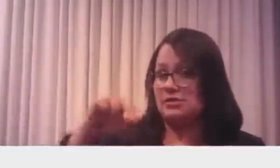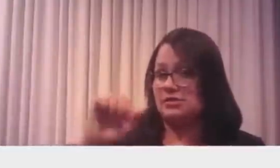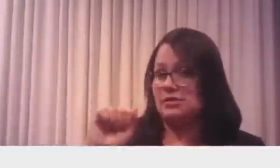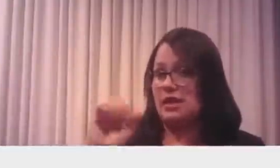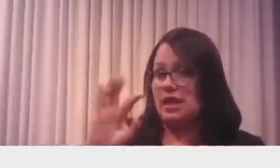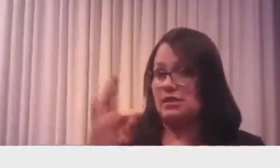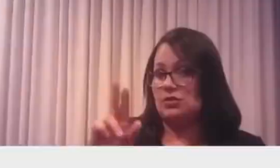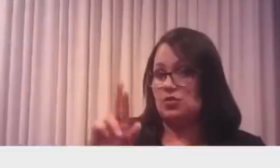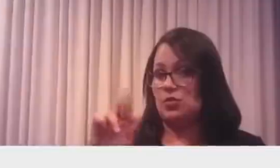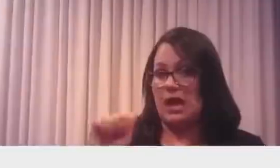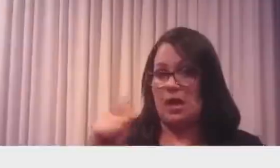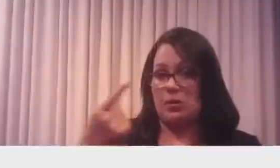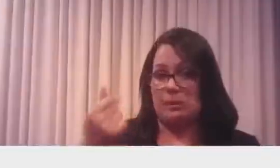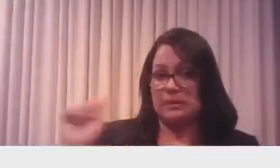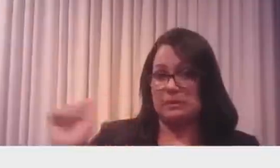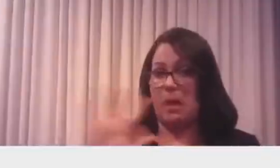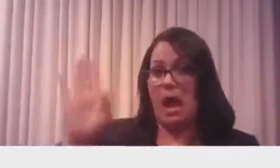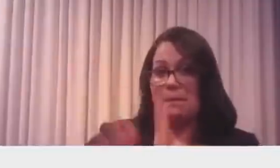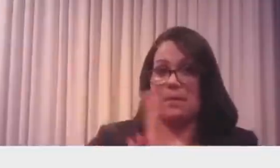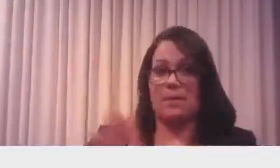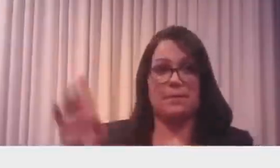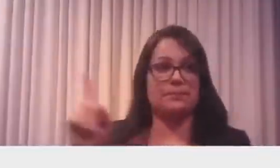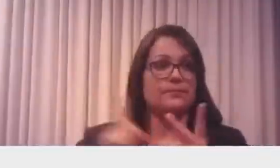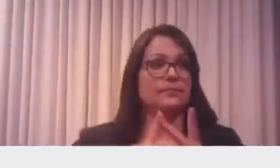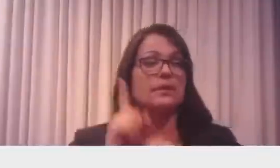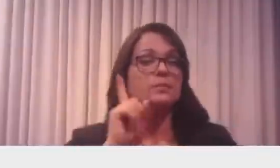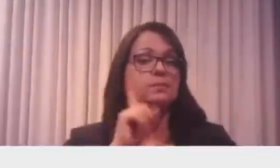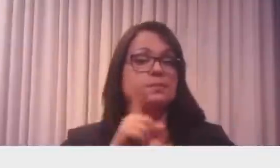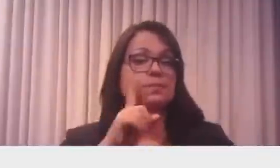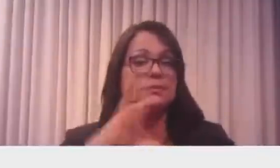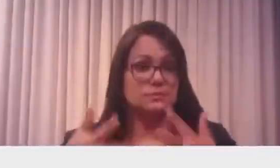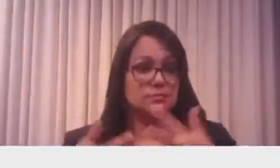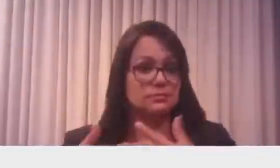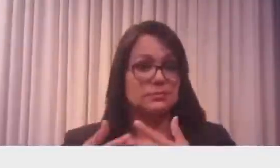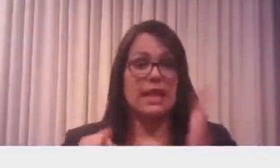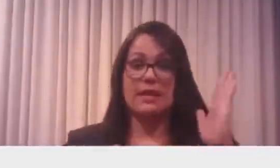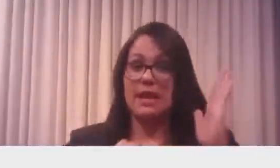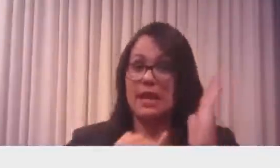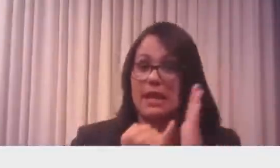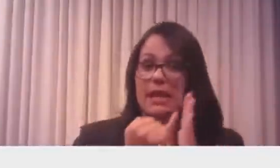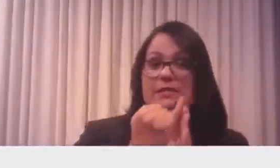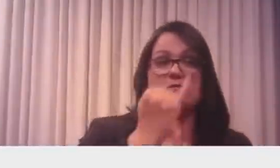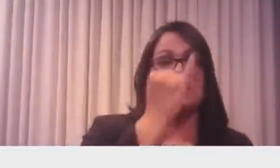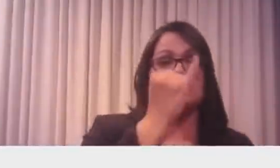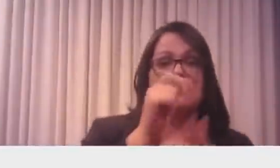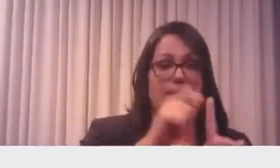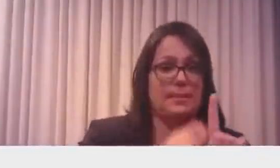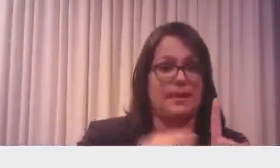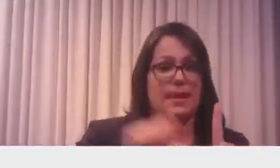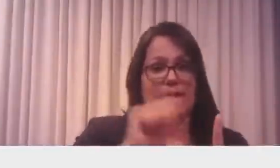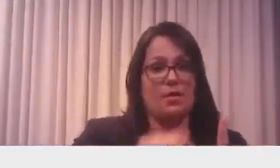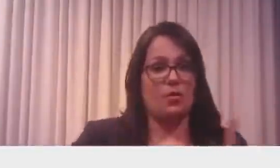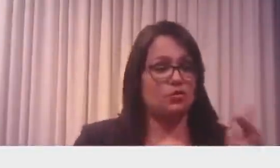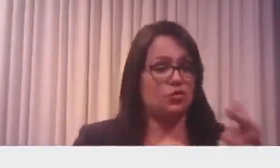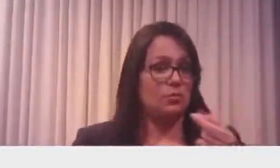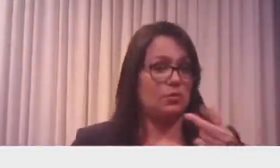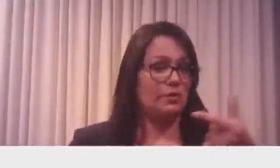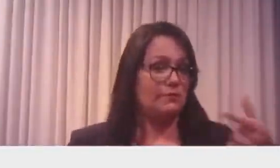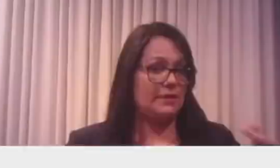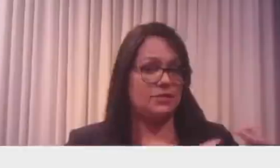Tem mais aqui, eu peguei aqui dos Estados Unidos. inflação de agosto de 2020 até agora.